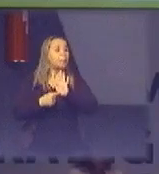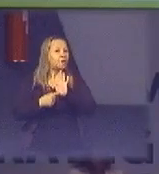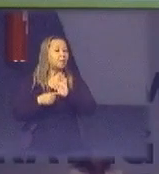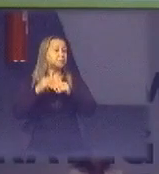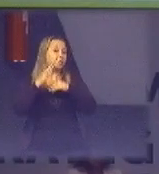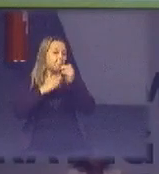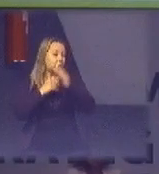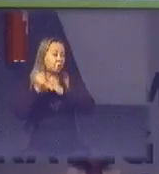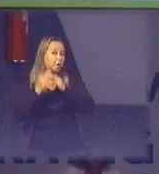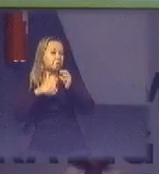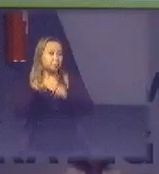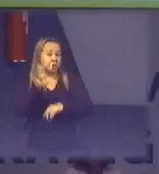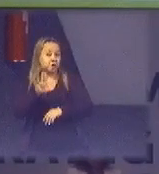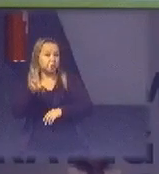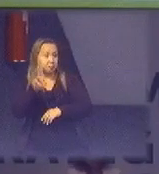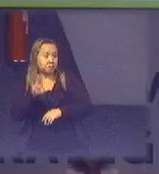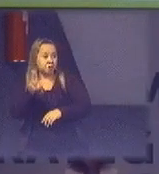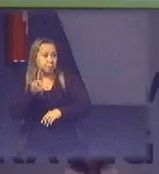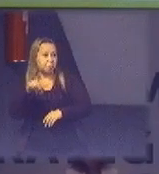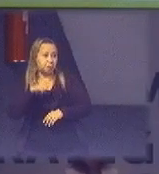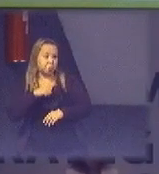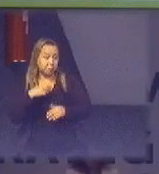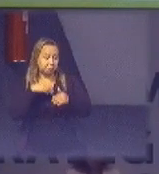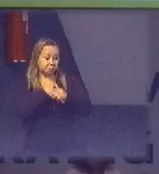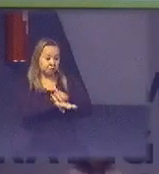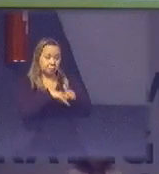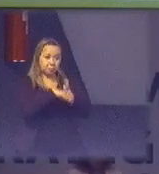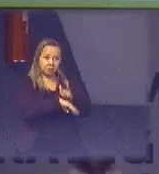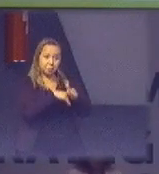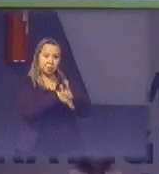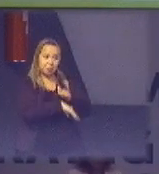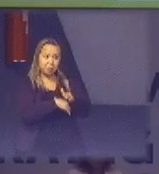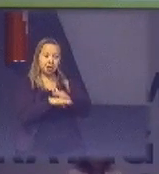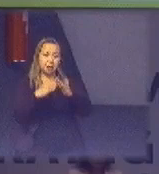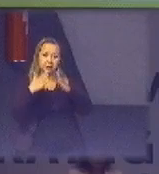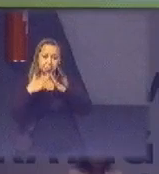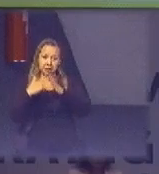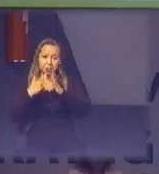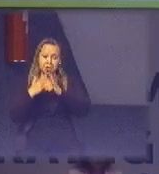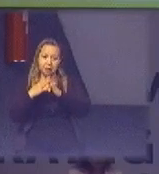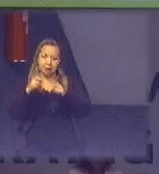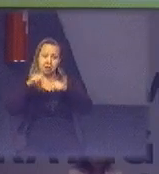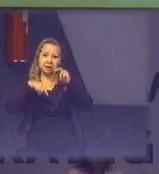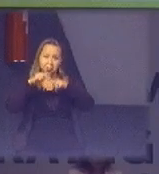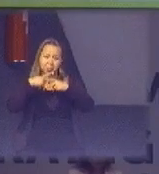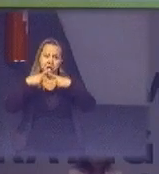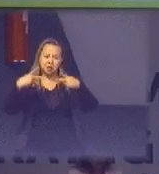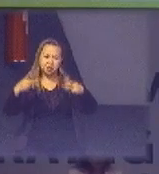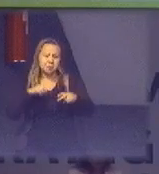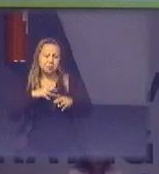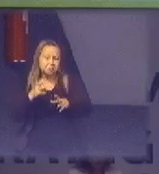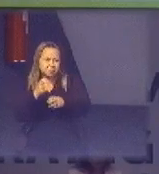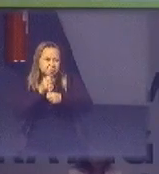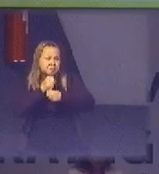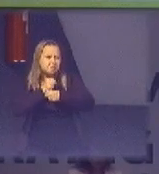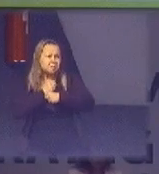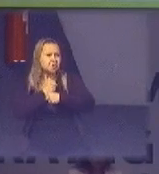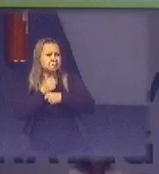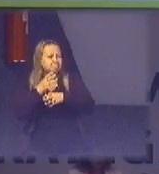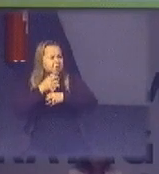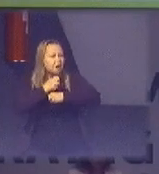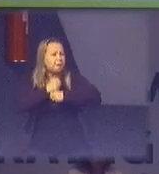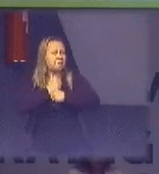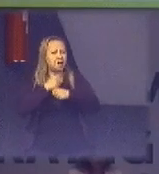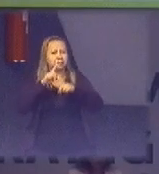consumidor brasileiro reter os produtos em sua casa muitas pessoas tem um apego sentimental aquele produto